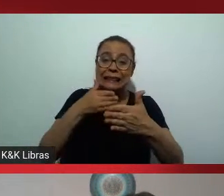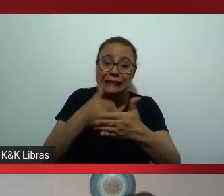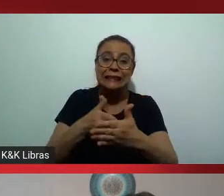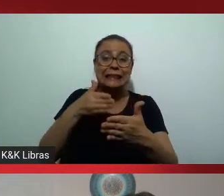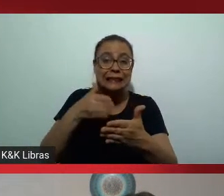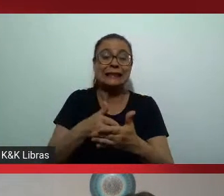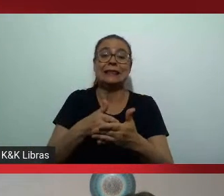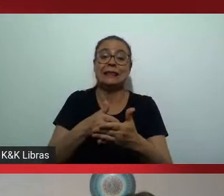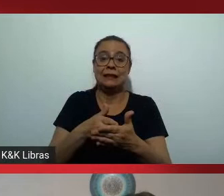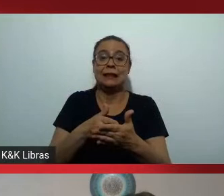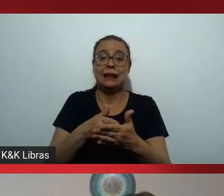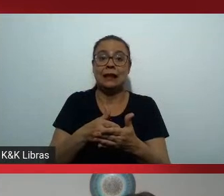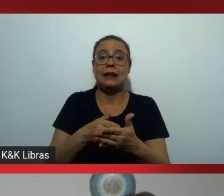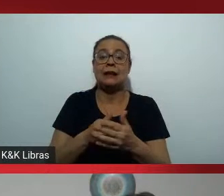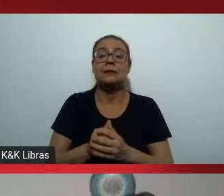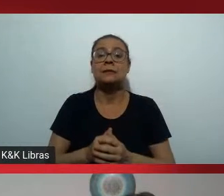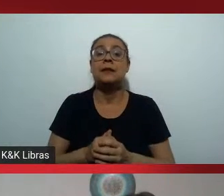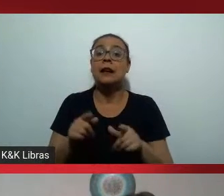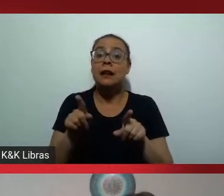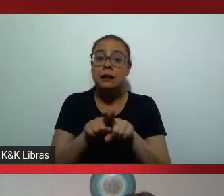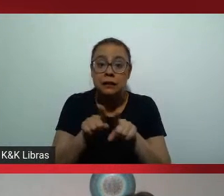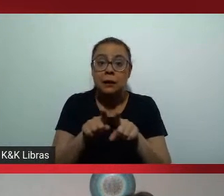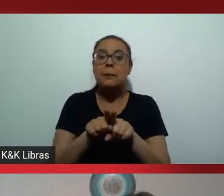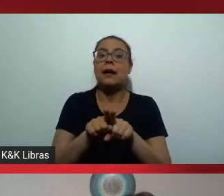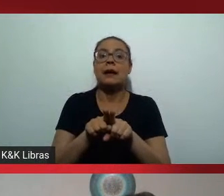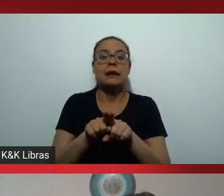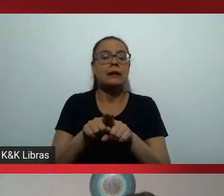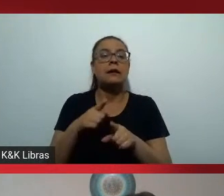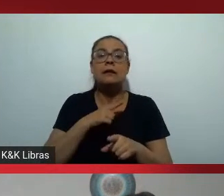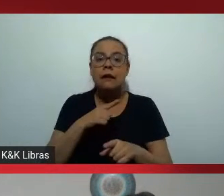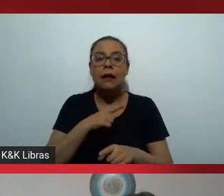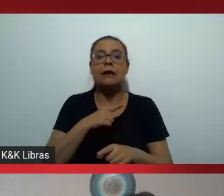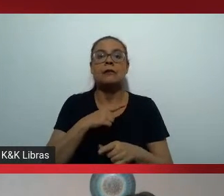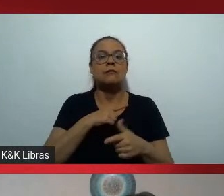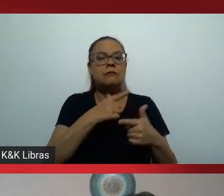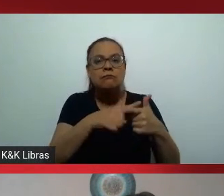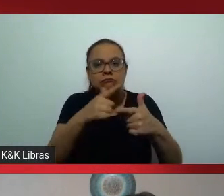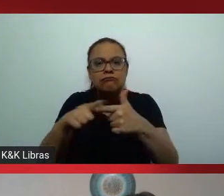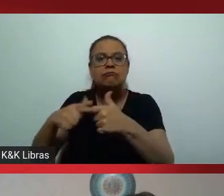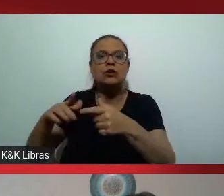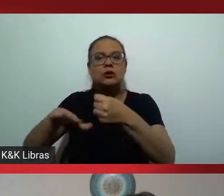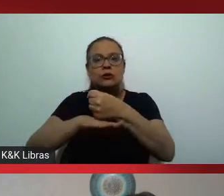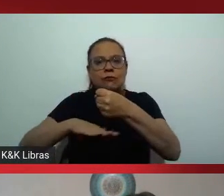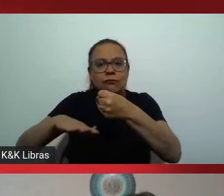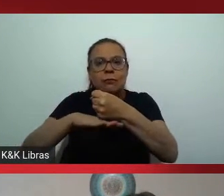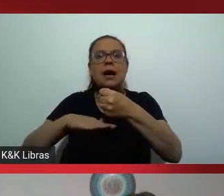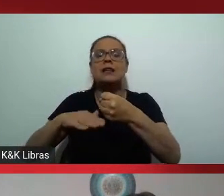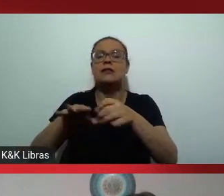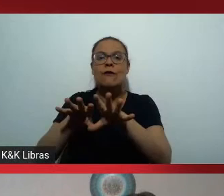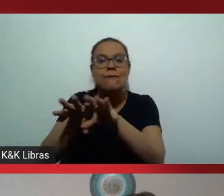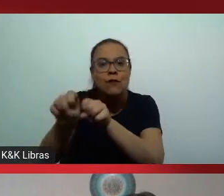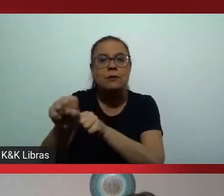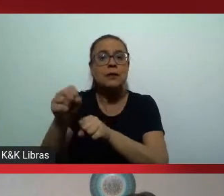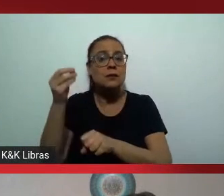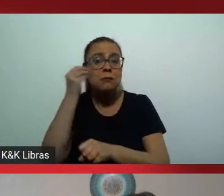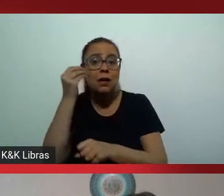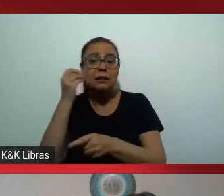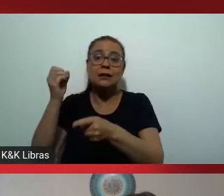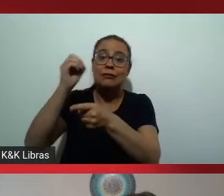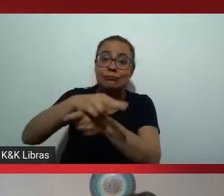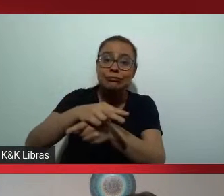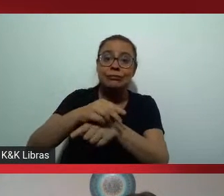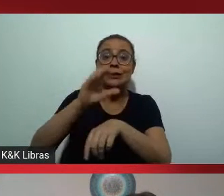funil não se baseia só no conhecimento que o aluno traz se baseia nas questões de base no ensino básico que ele teve na formação que ele teve para disputar essa vaga